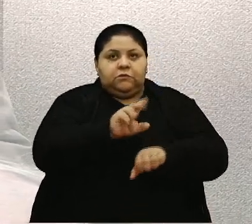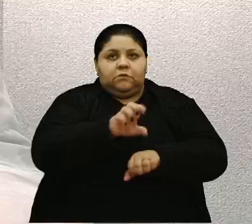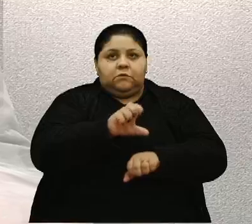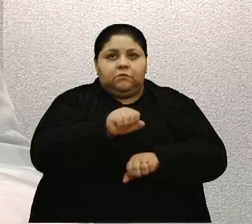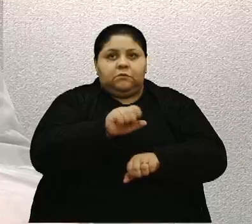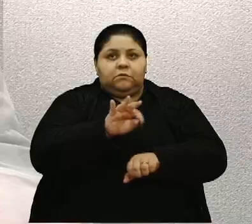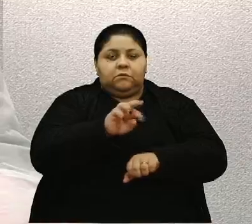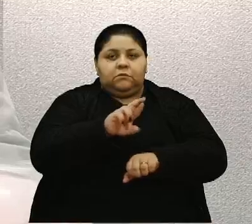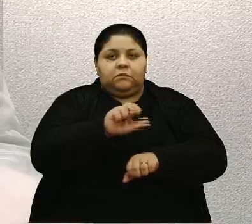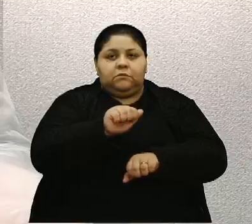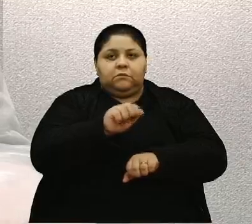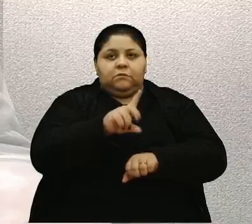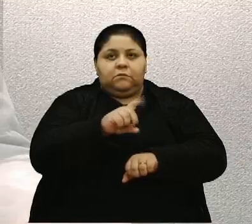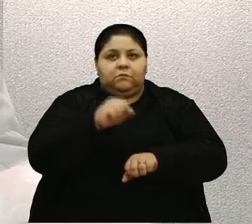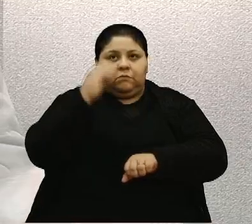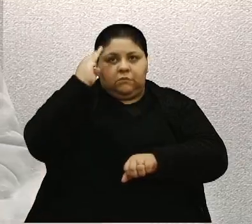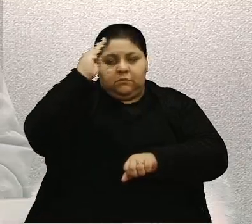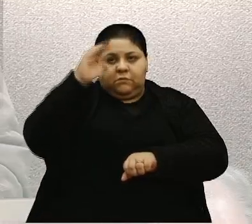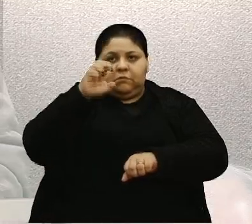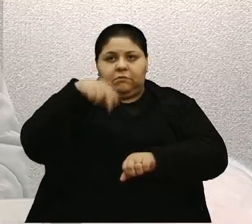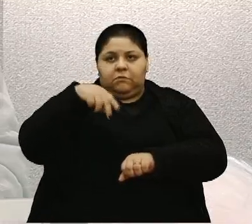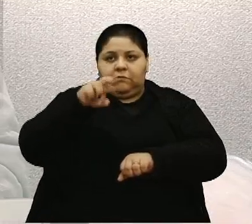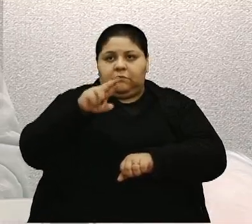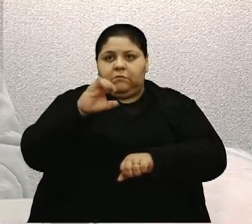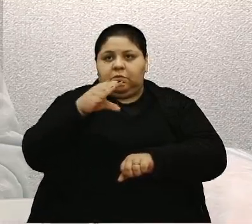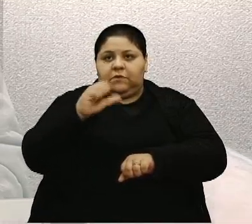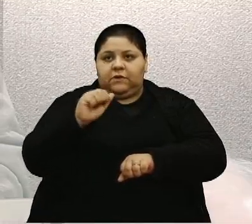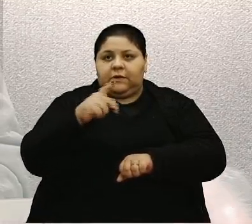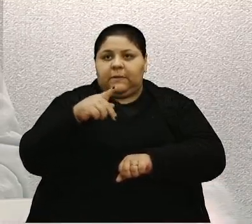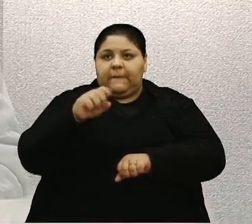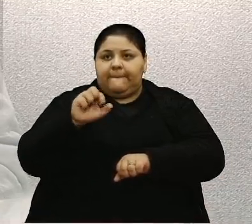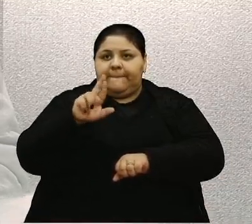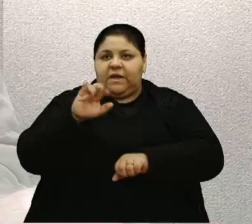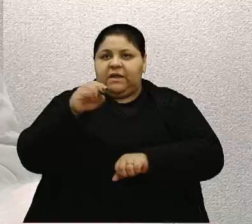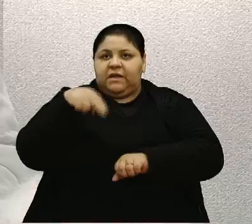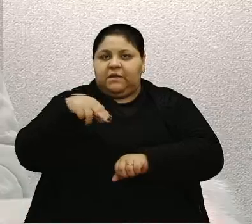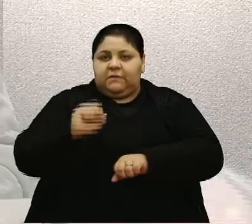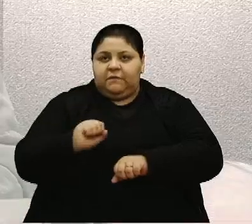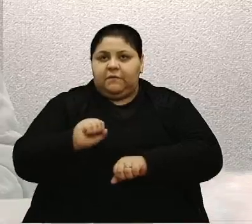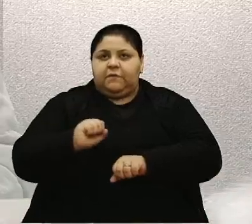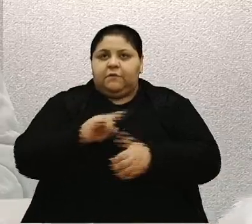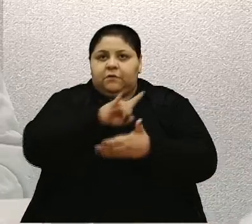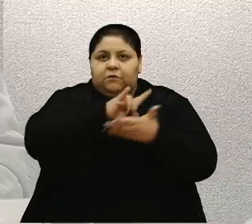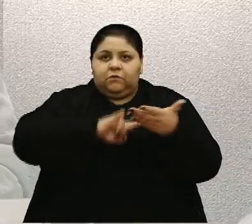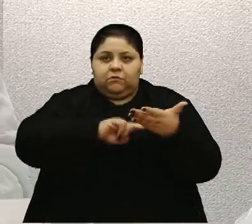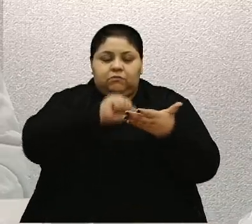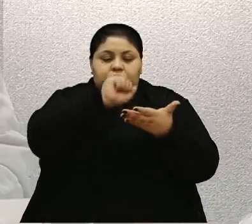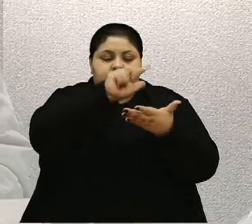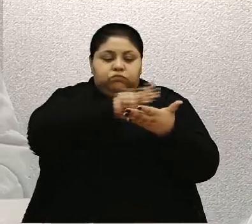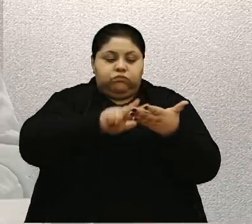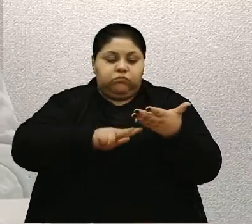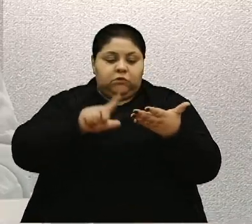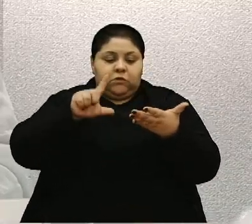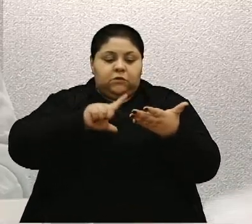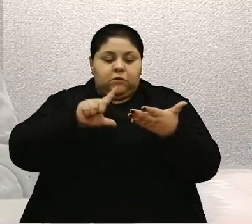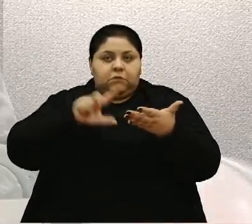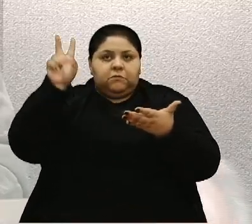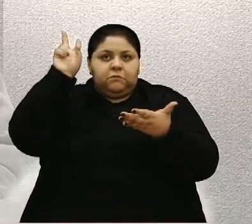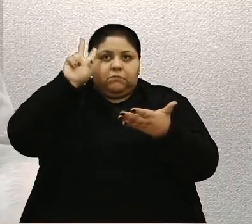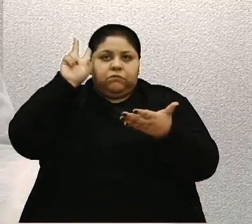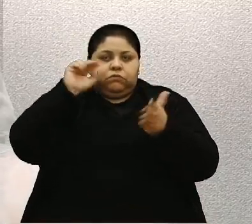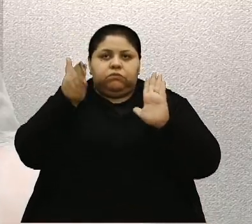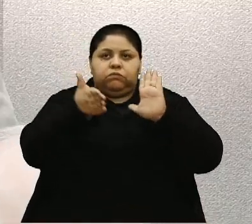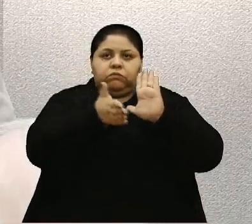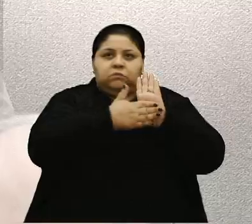Municipal Henrique Perini Zanotti. Os documentos analisados incluem o histórico da proposta,